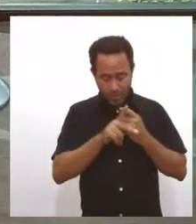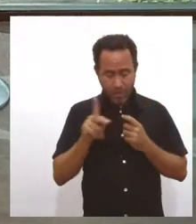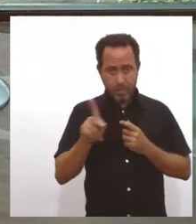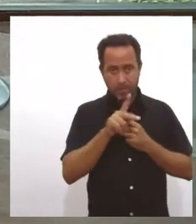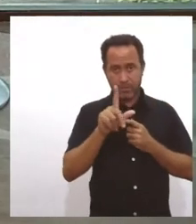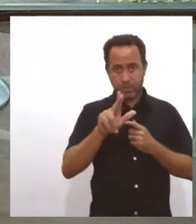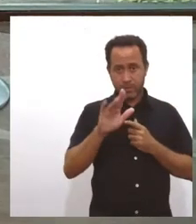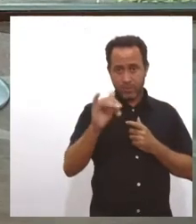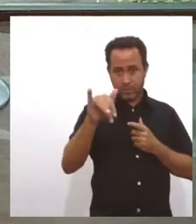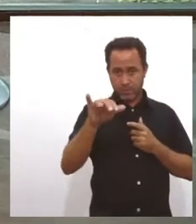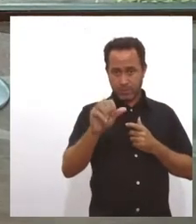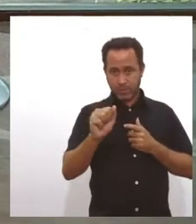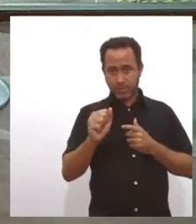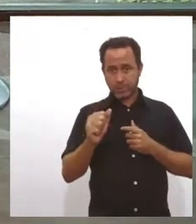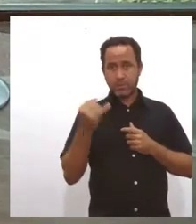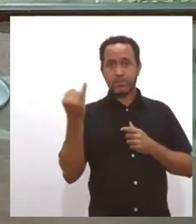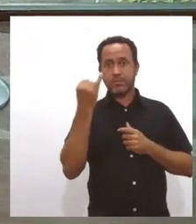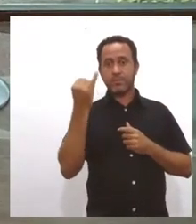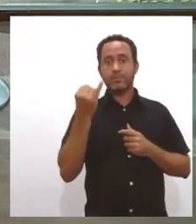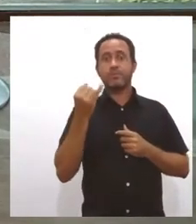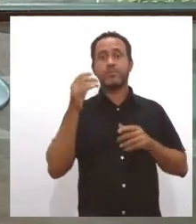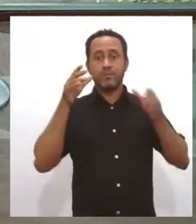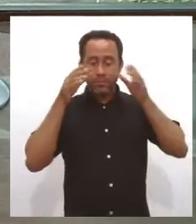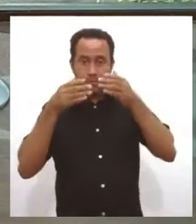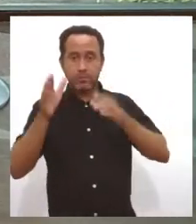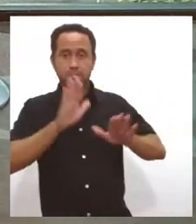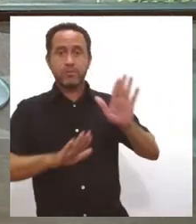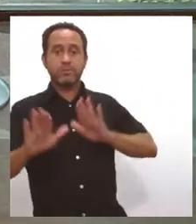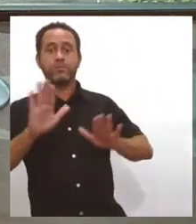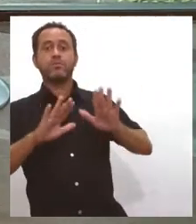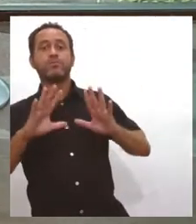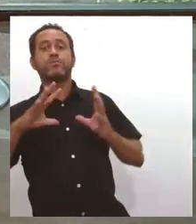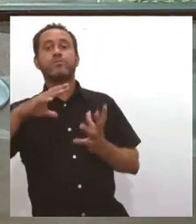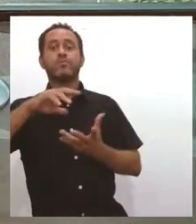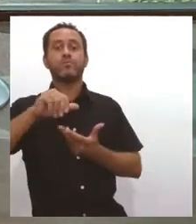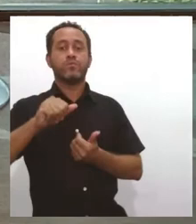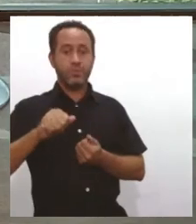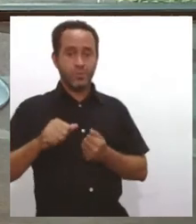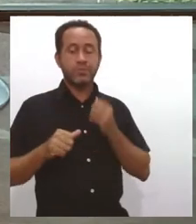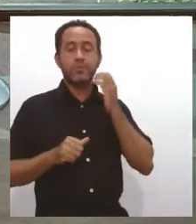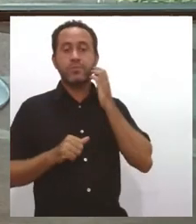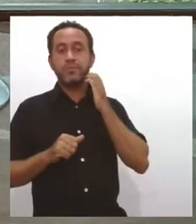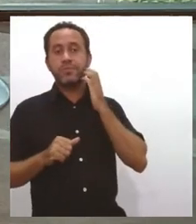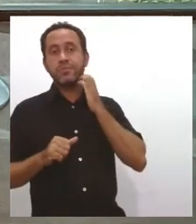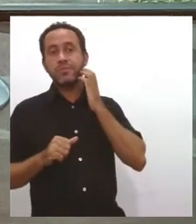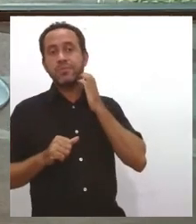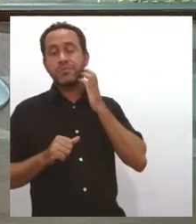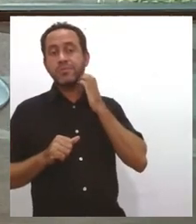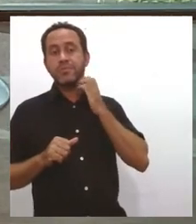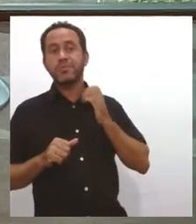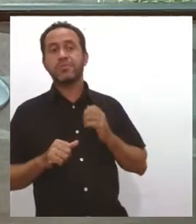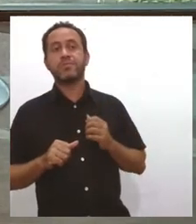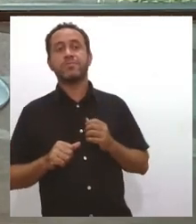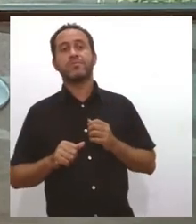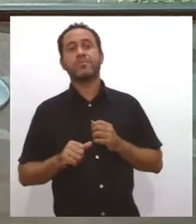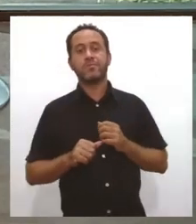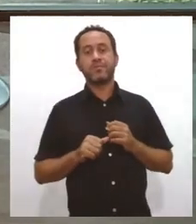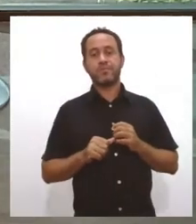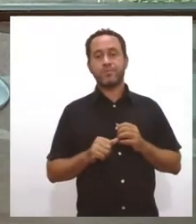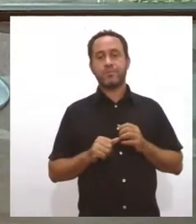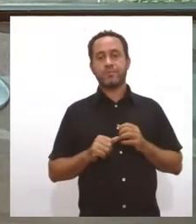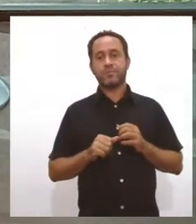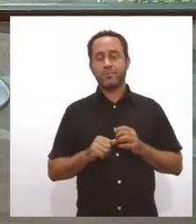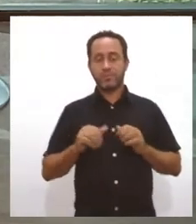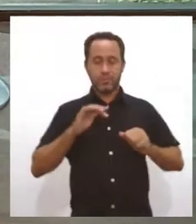importante que a gente esteja atento o que está acontecendo ao nosso redor. Sim. Ao invés de ir só lá na rede